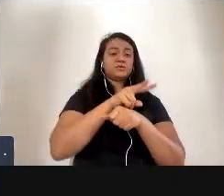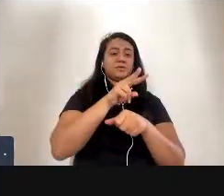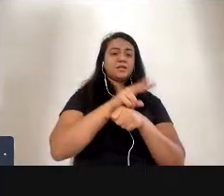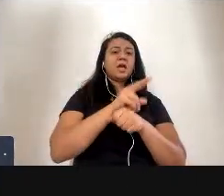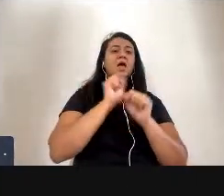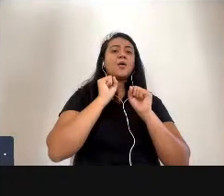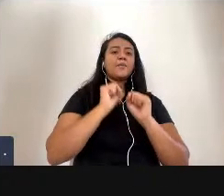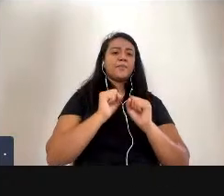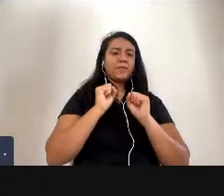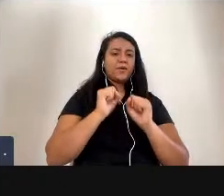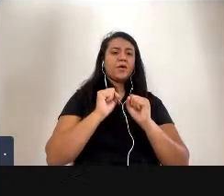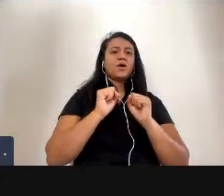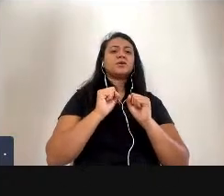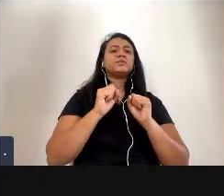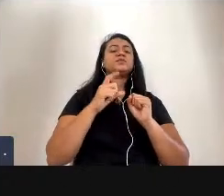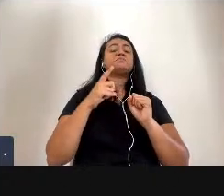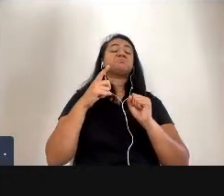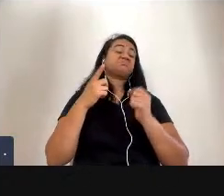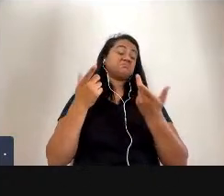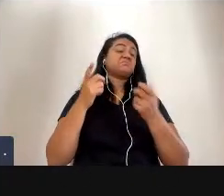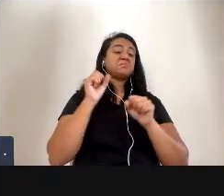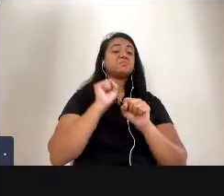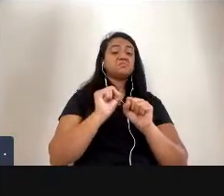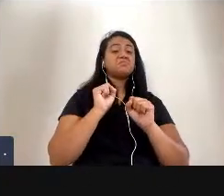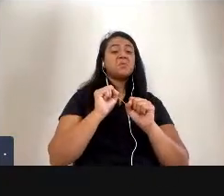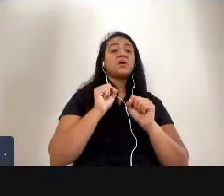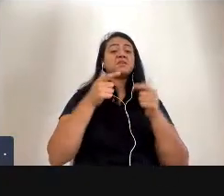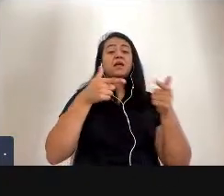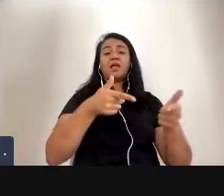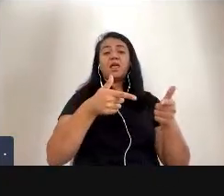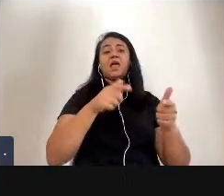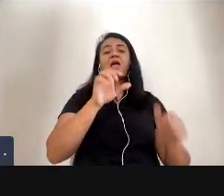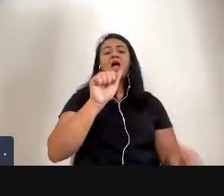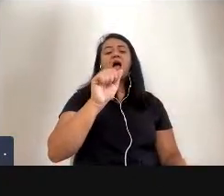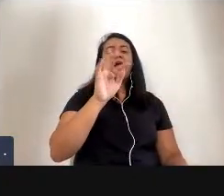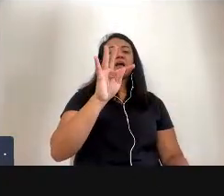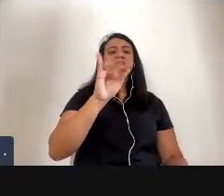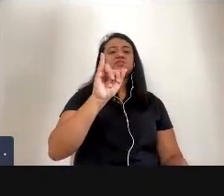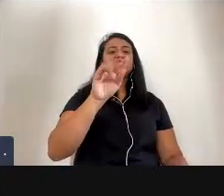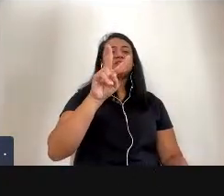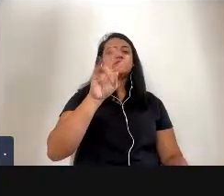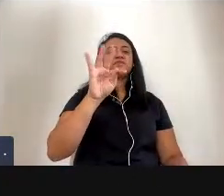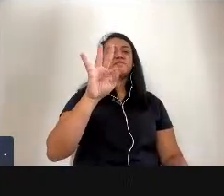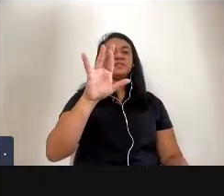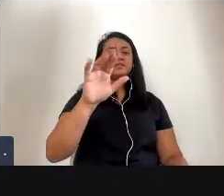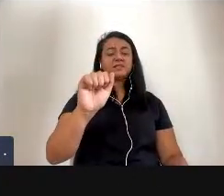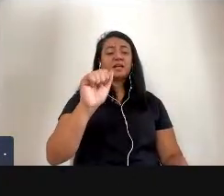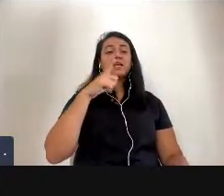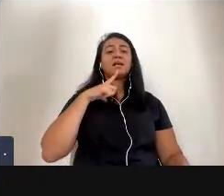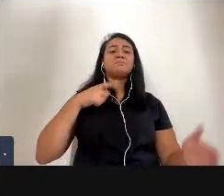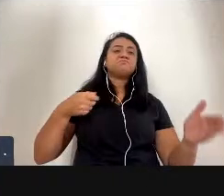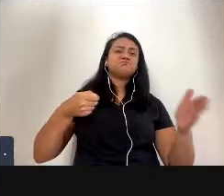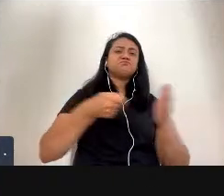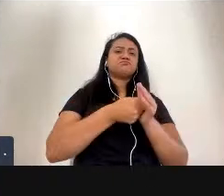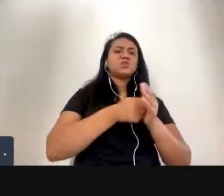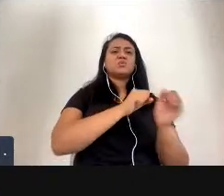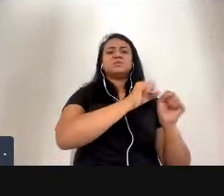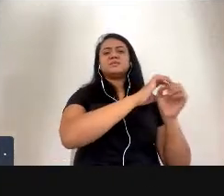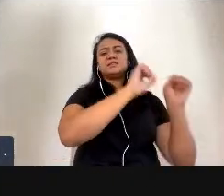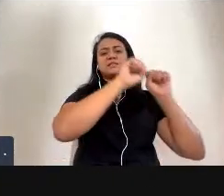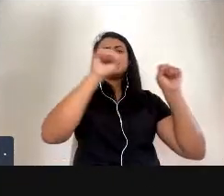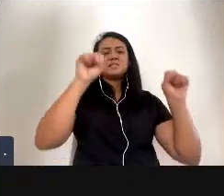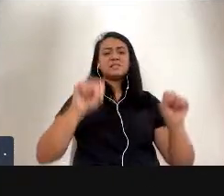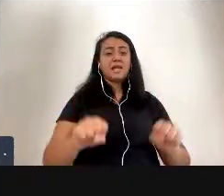pode ser considerado uma pessoa ativista que questiona o sistema e pratica o cuidado como uma forma de